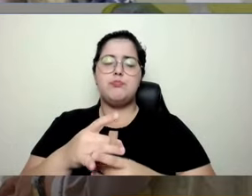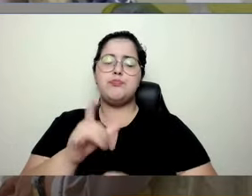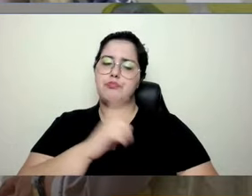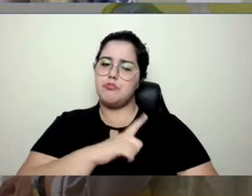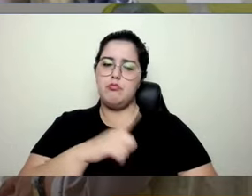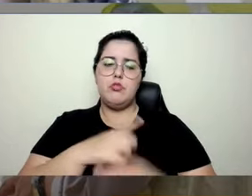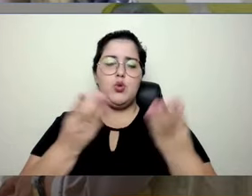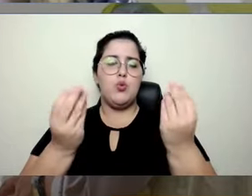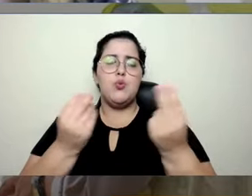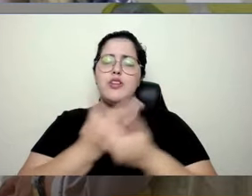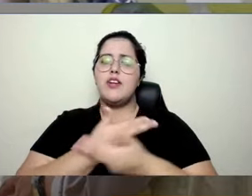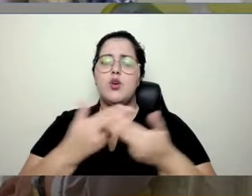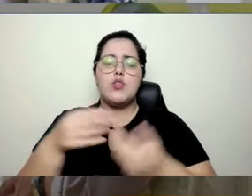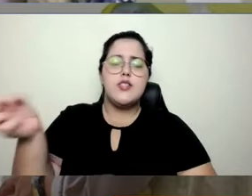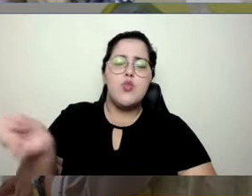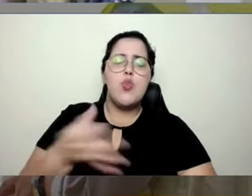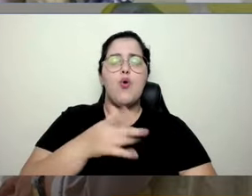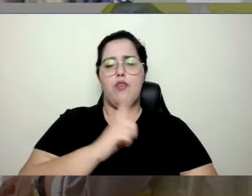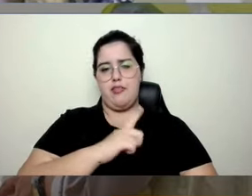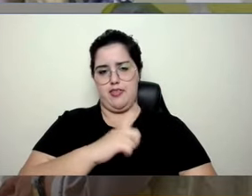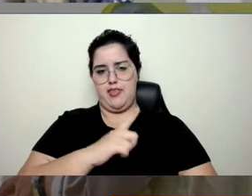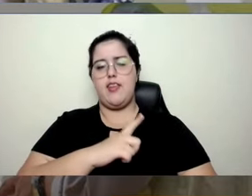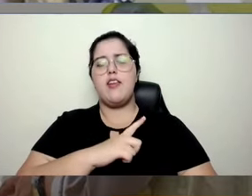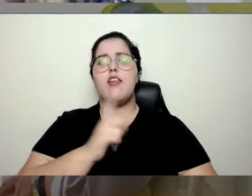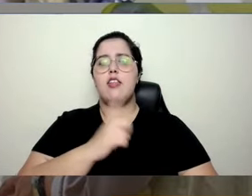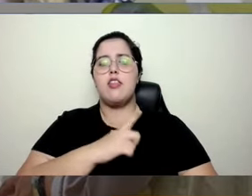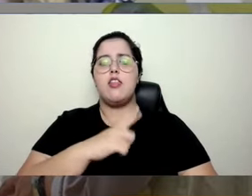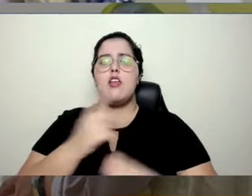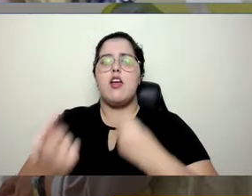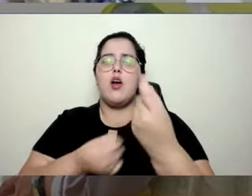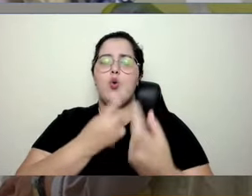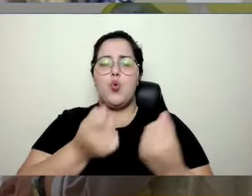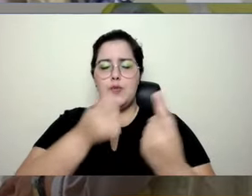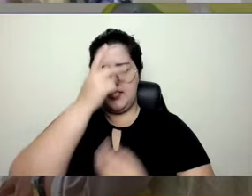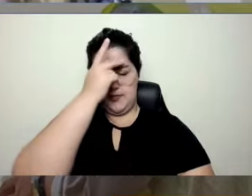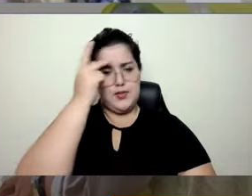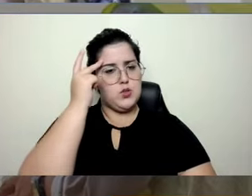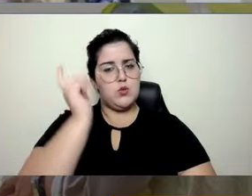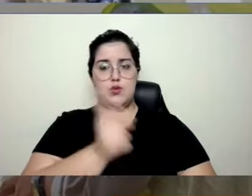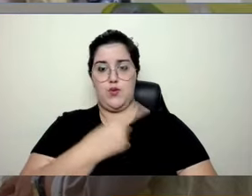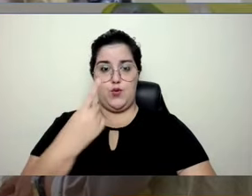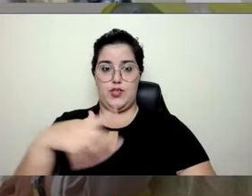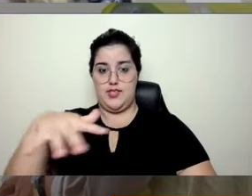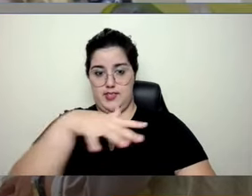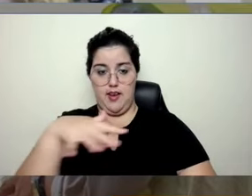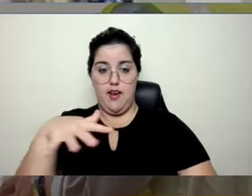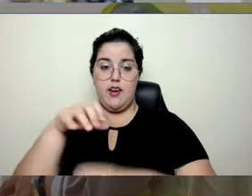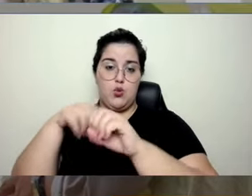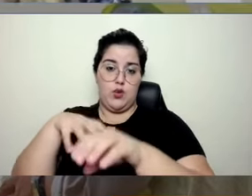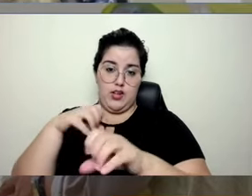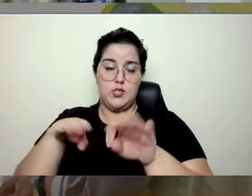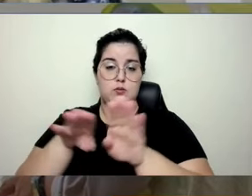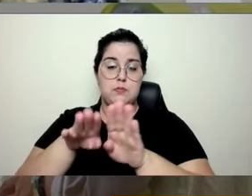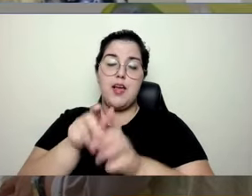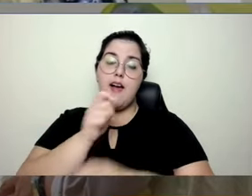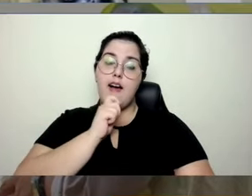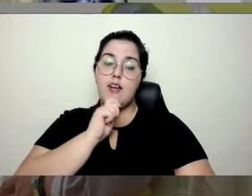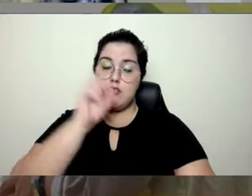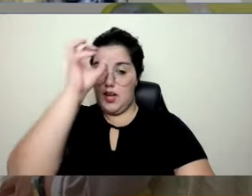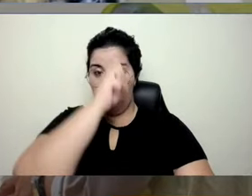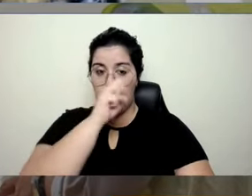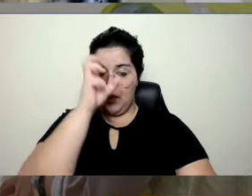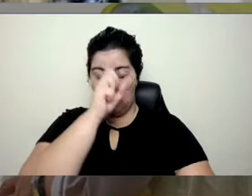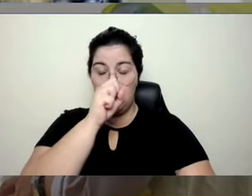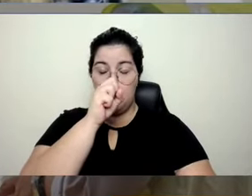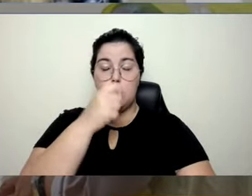coisa ainda é nova, que está saindo agora, algumas pessoas, inclusive nós que somos da área educacional, estamos aprendendo ainda, eu